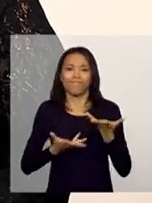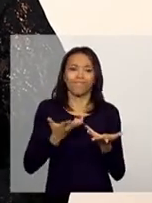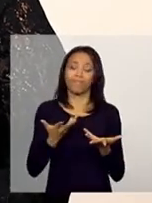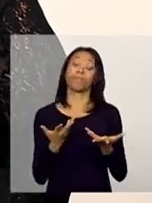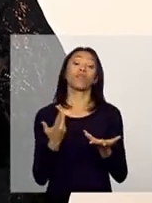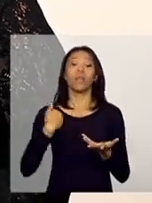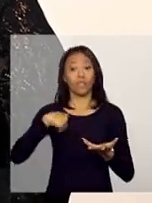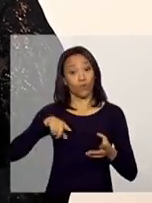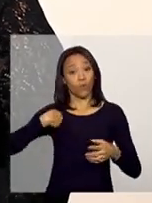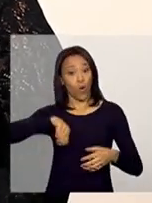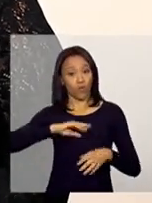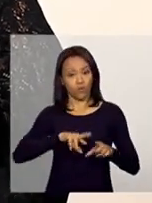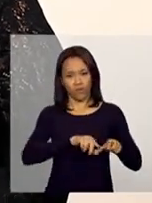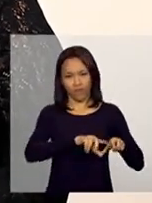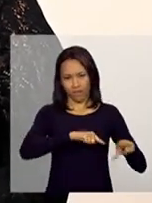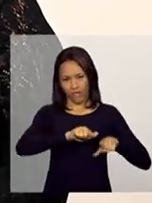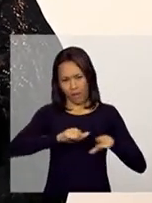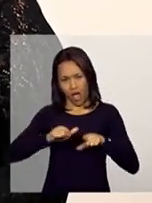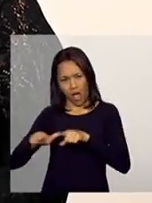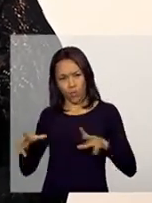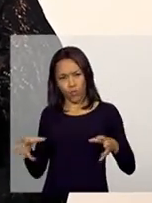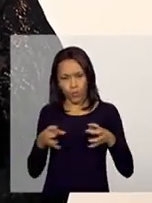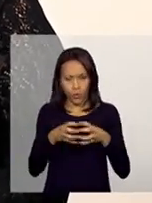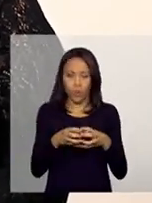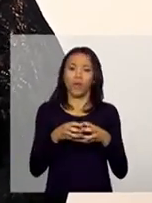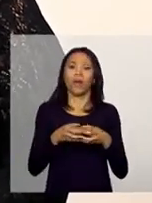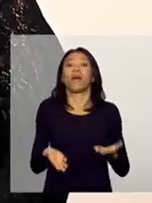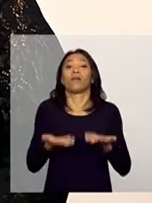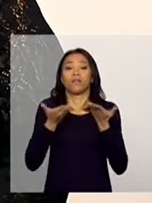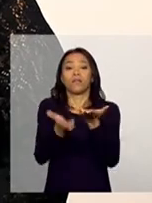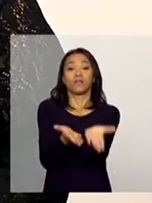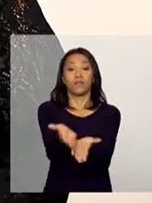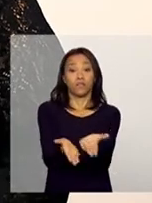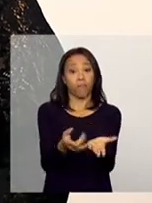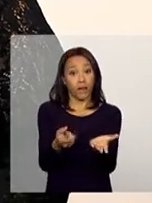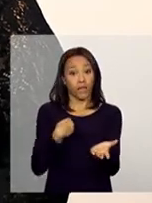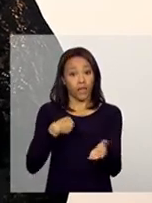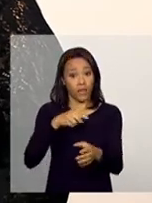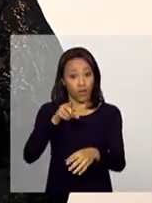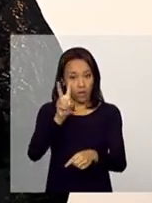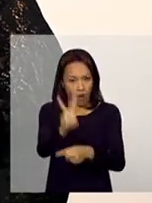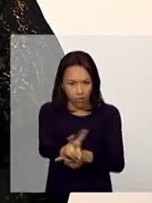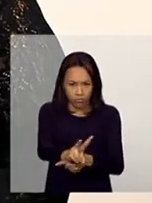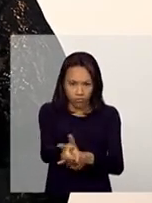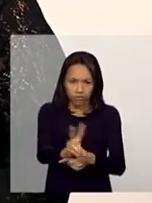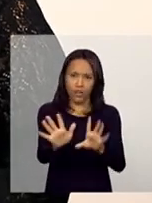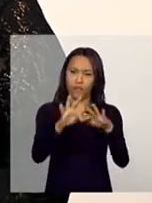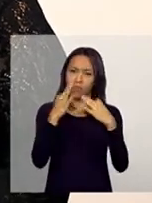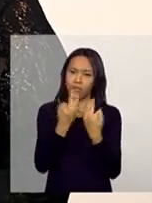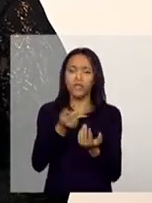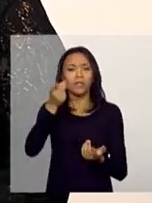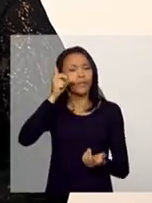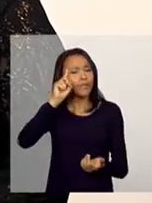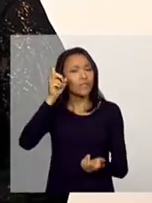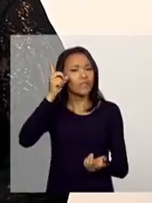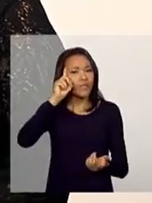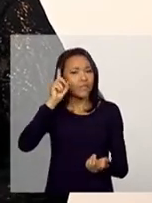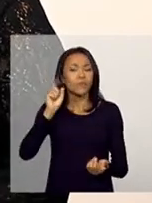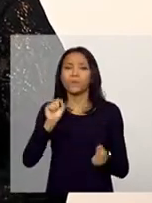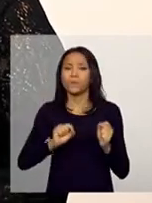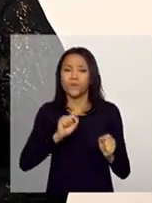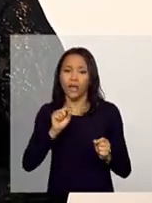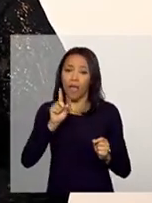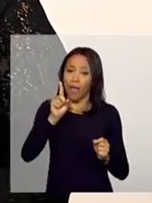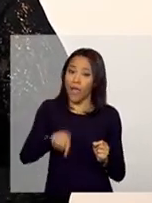de ações se dá pelos serviços para que o acompanhamento familiar se traduza no dia a dia como aquelas